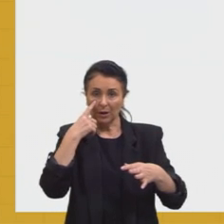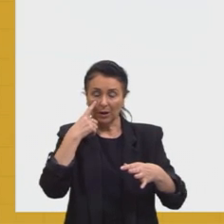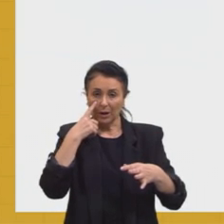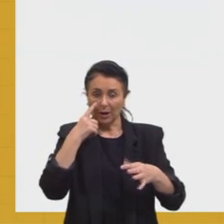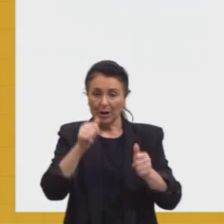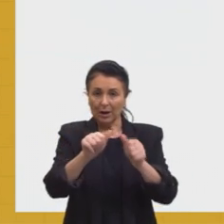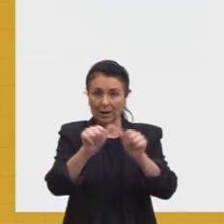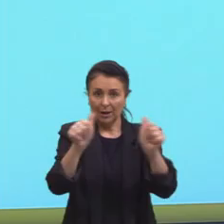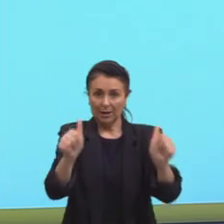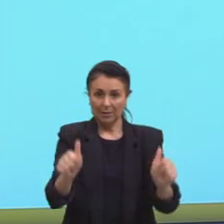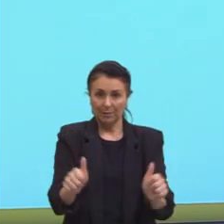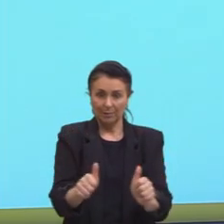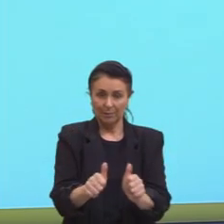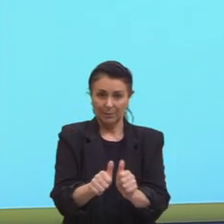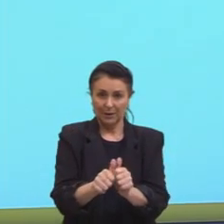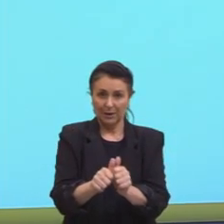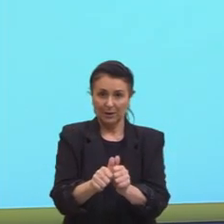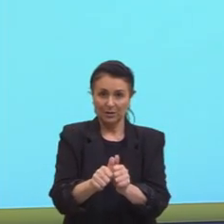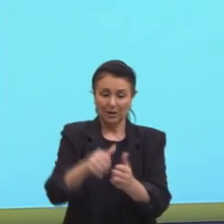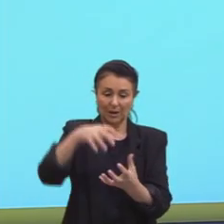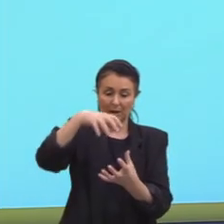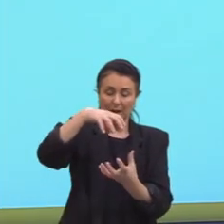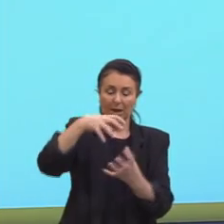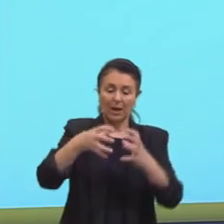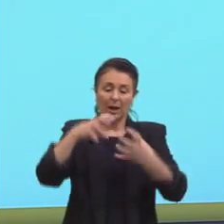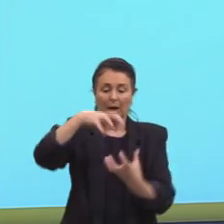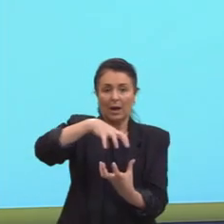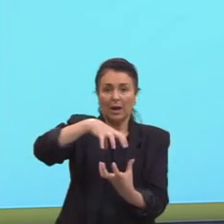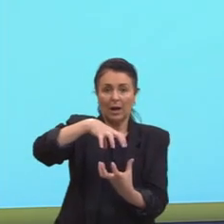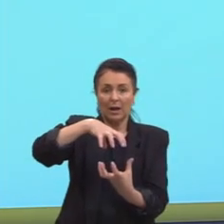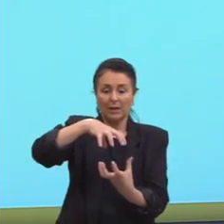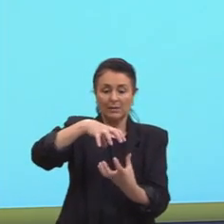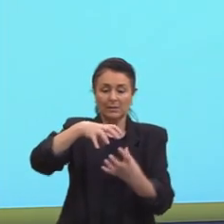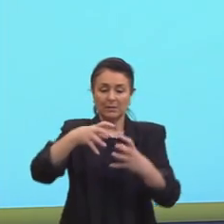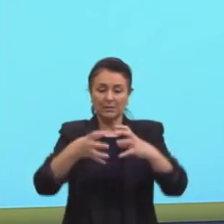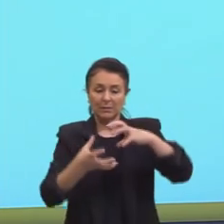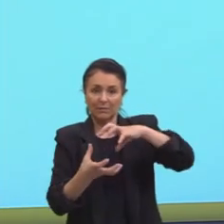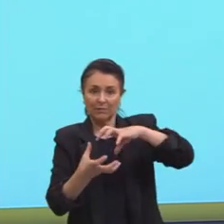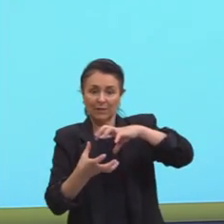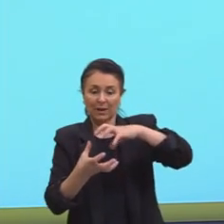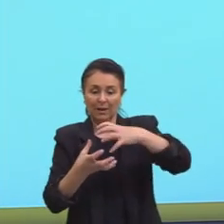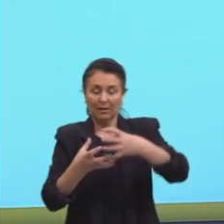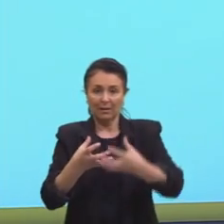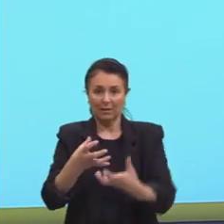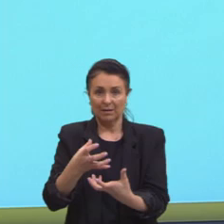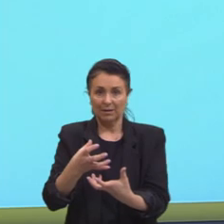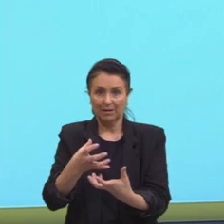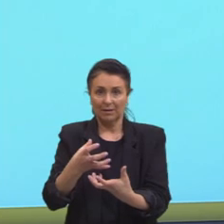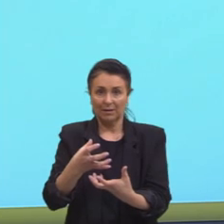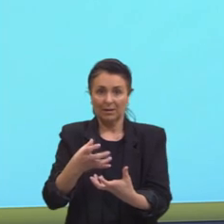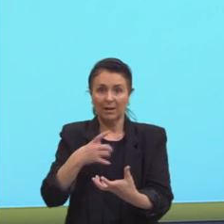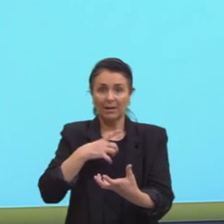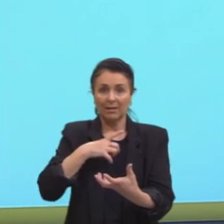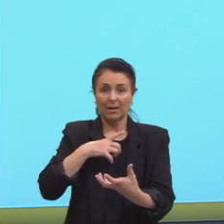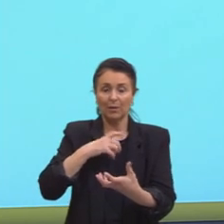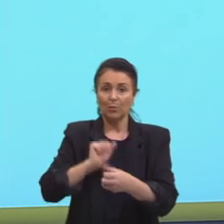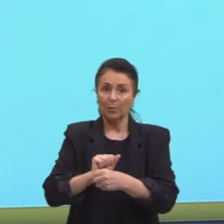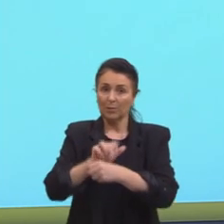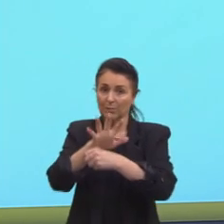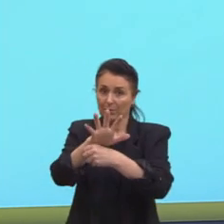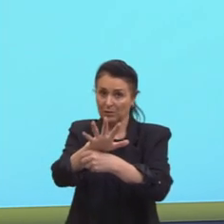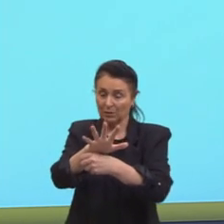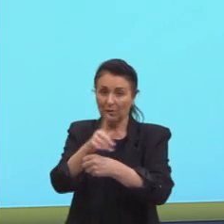temos o que? Aqui a esfera e o cone aqui representado, então, envolvendo. E nós temos depois, aqui ao lado, essa projeção.